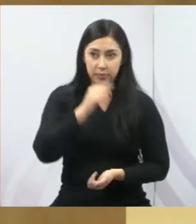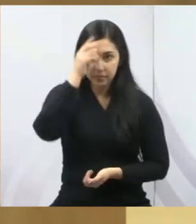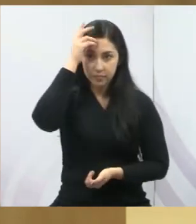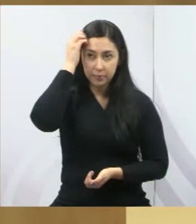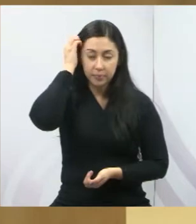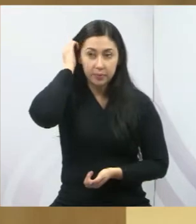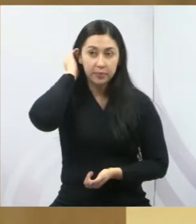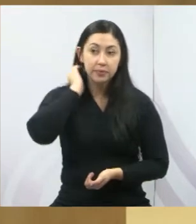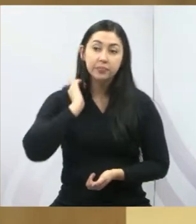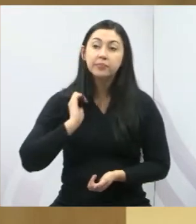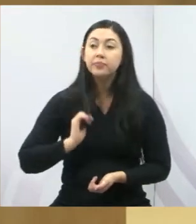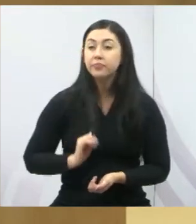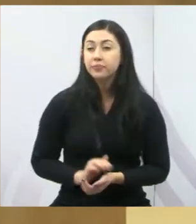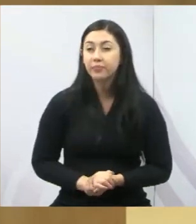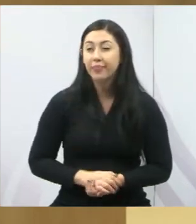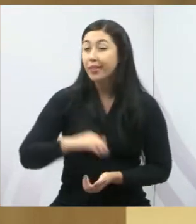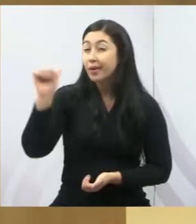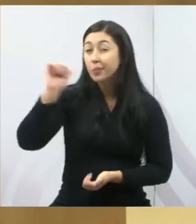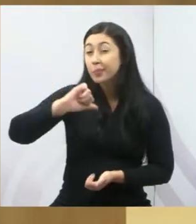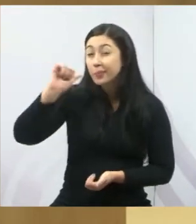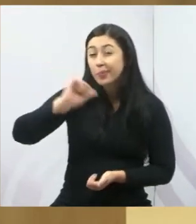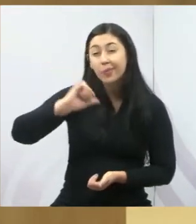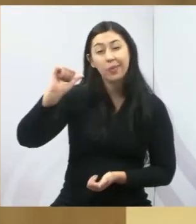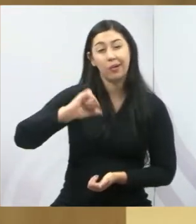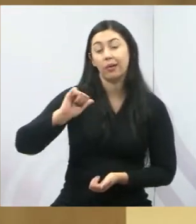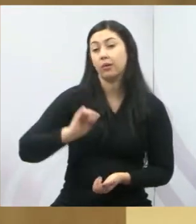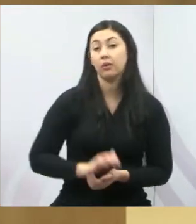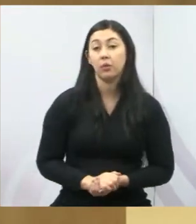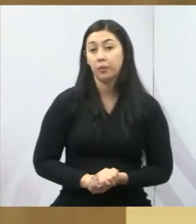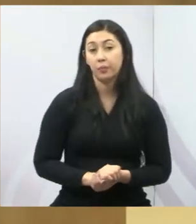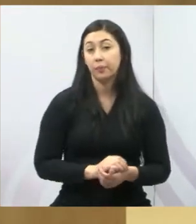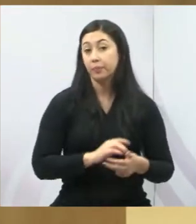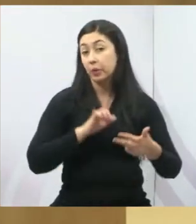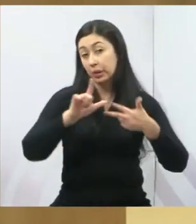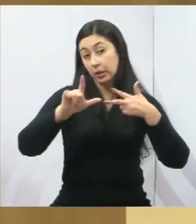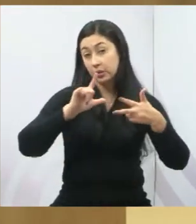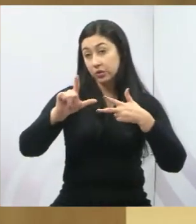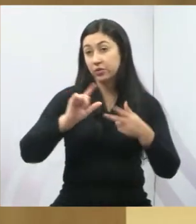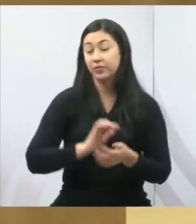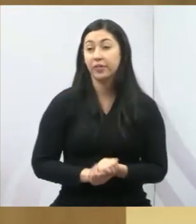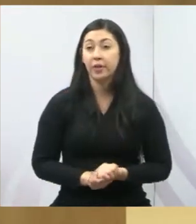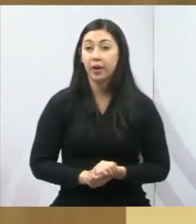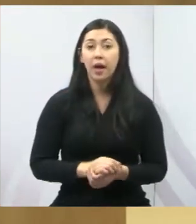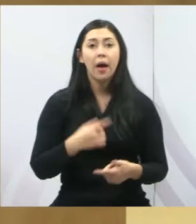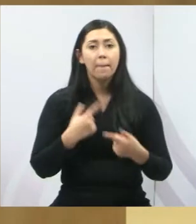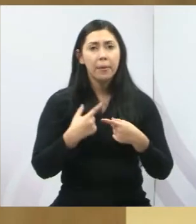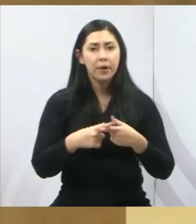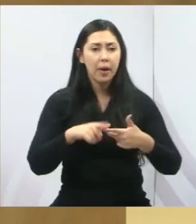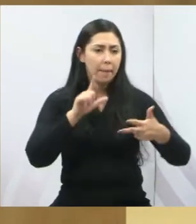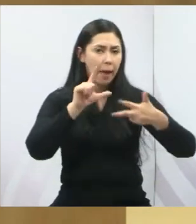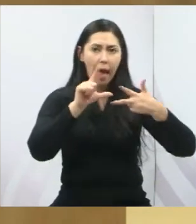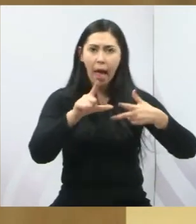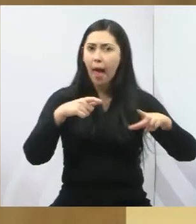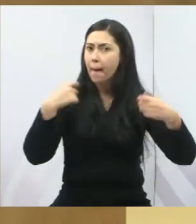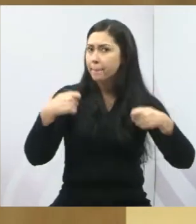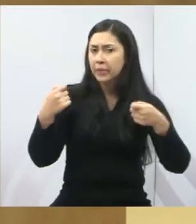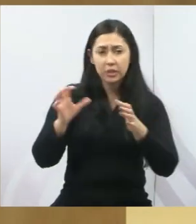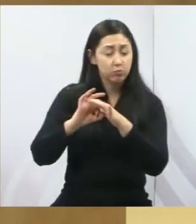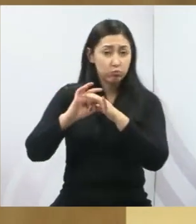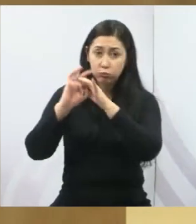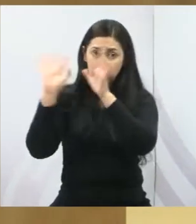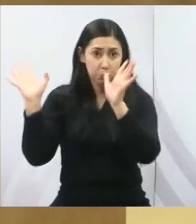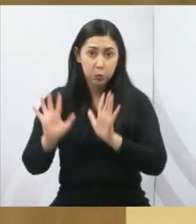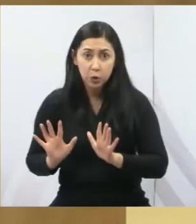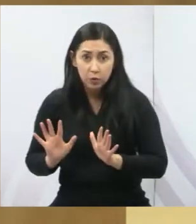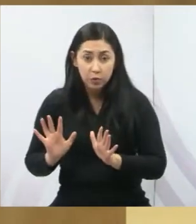E isso é muito ruim para o poder legislativo. O poder legislativo tem que ser independente. Aliás, esse é o